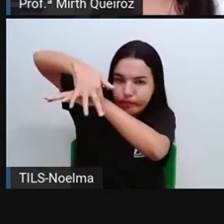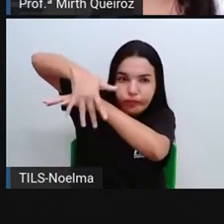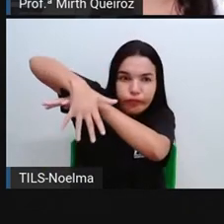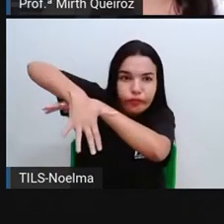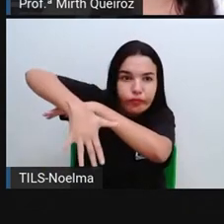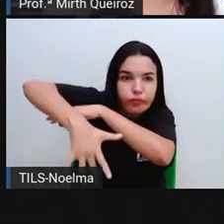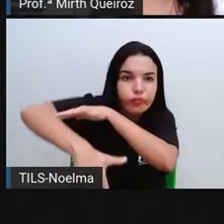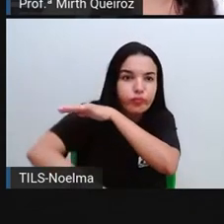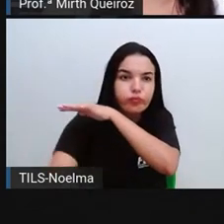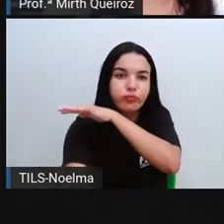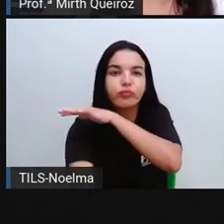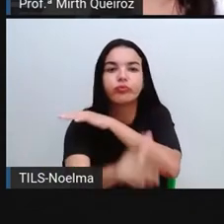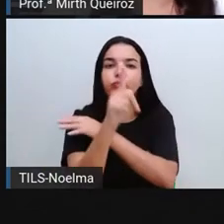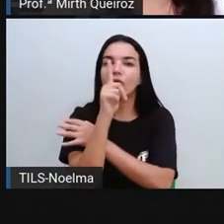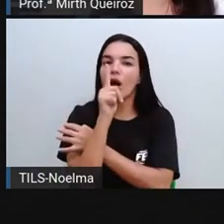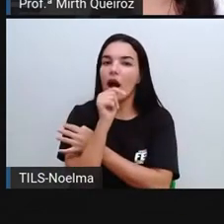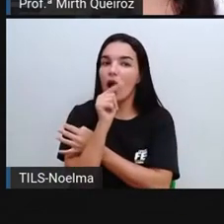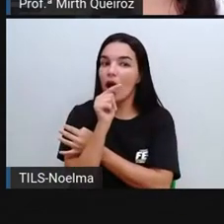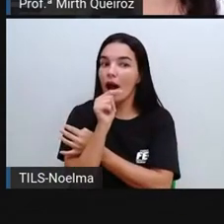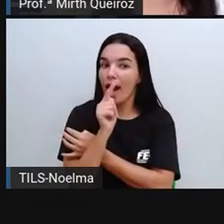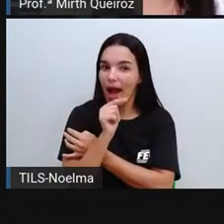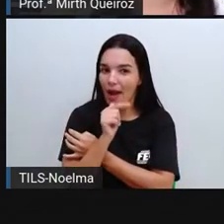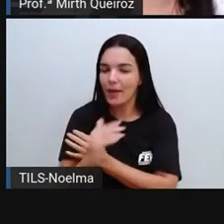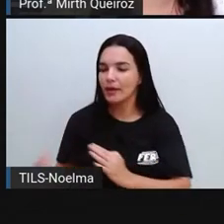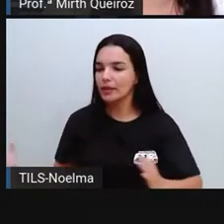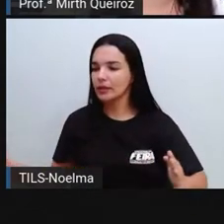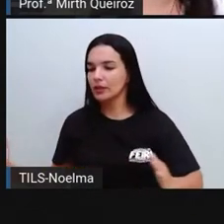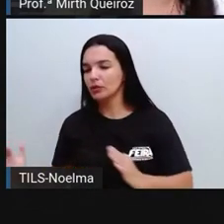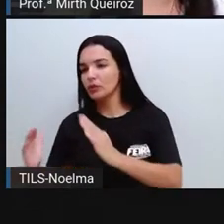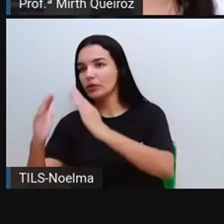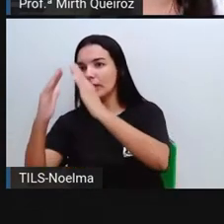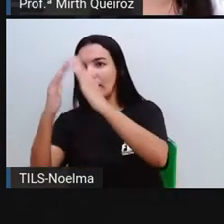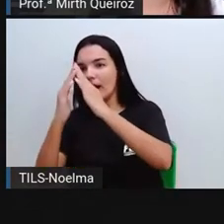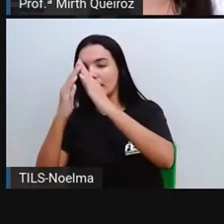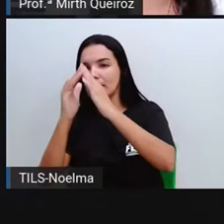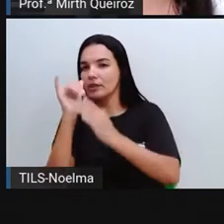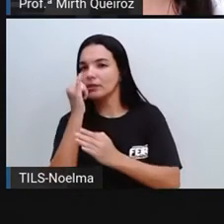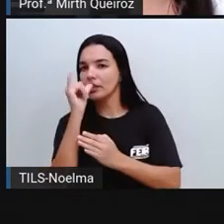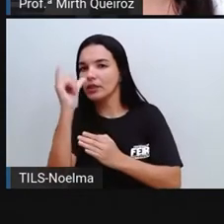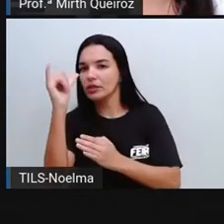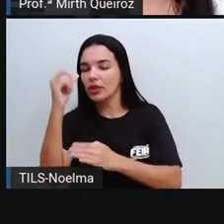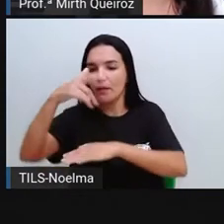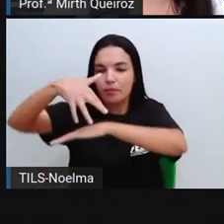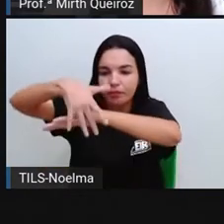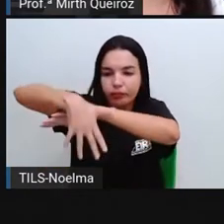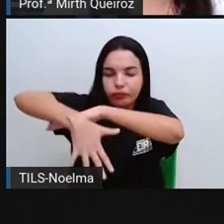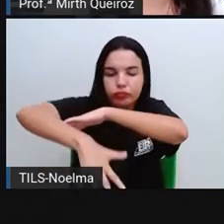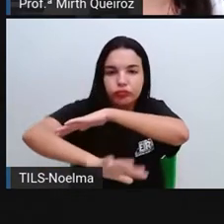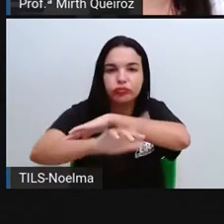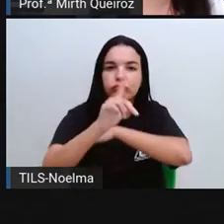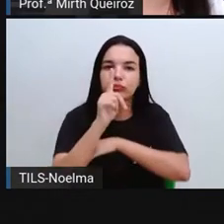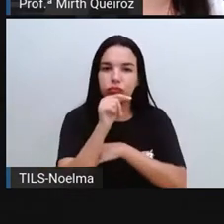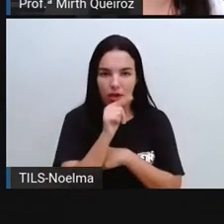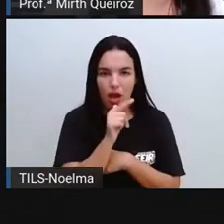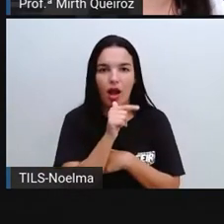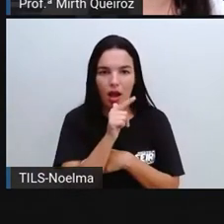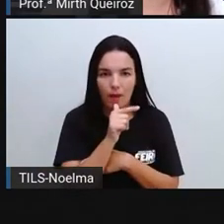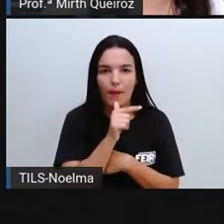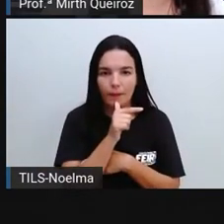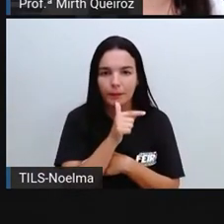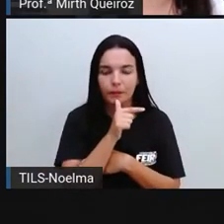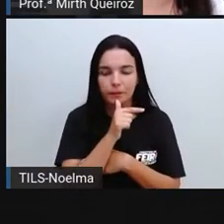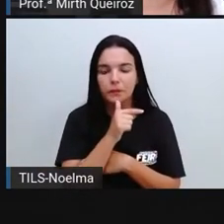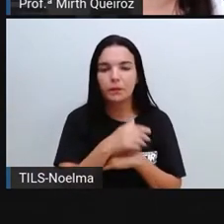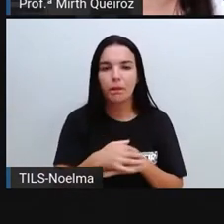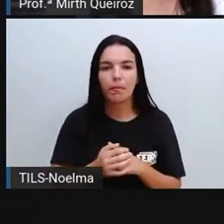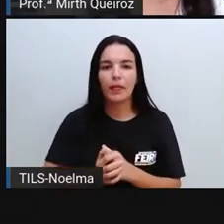fazer gerar aí, girar as turbinas, né? Aí vai produzir a energia elétrica, né? Através